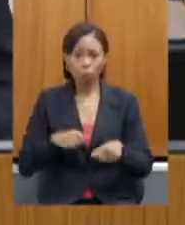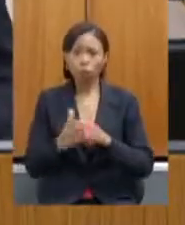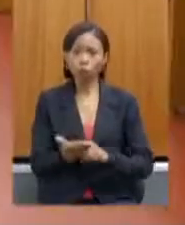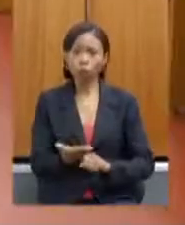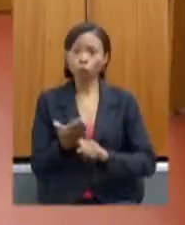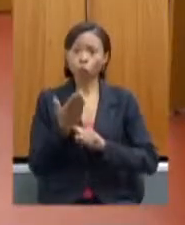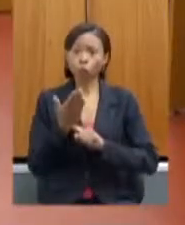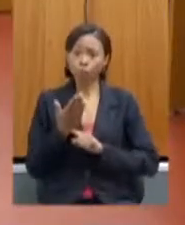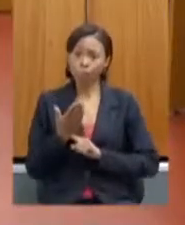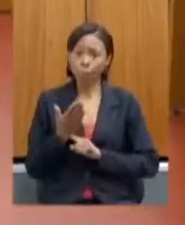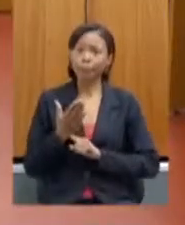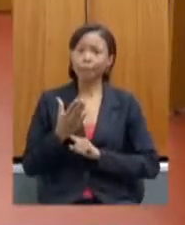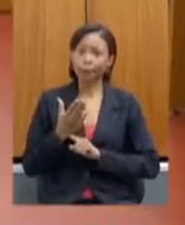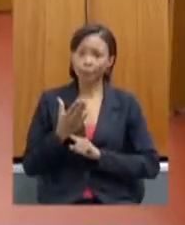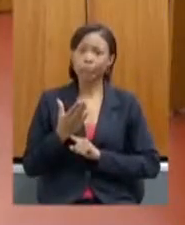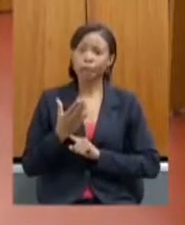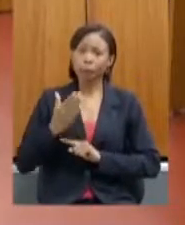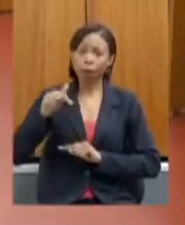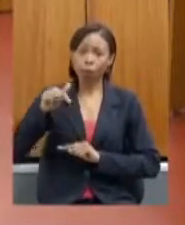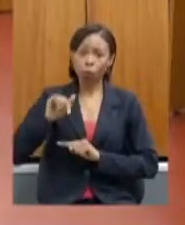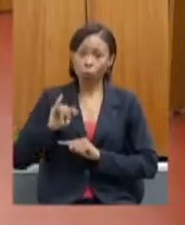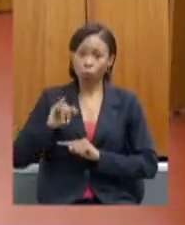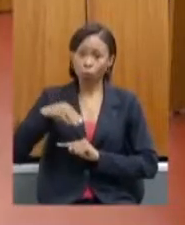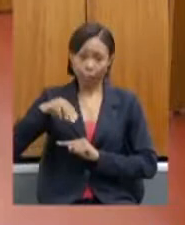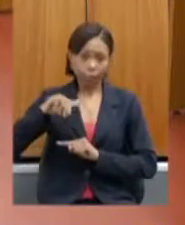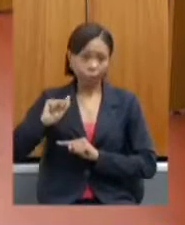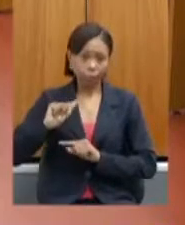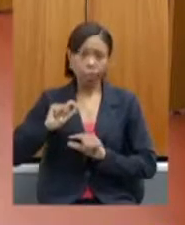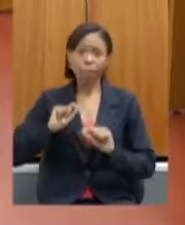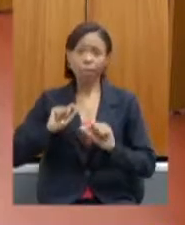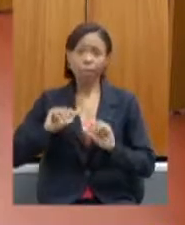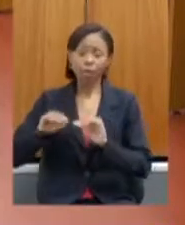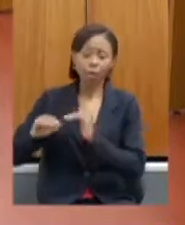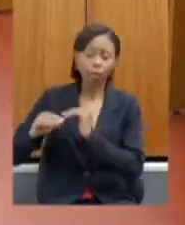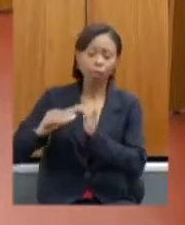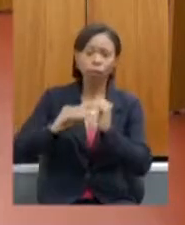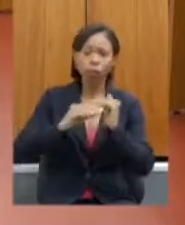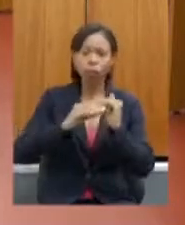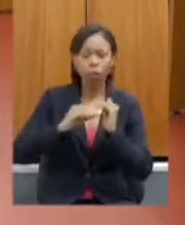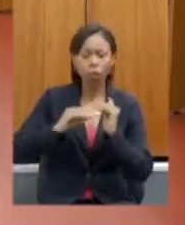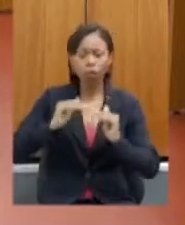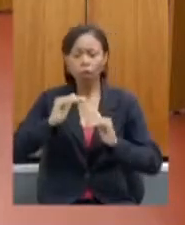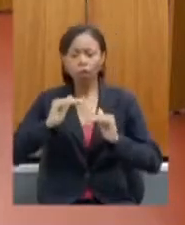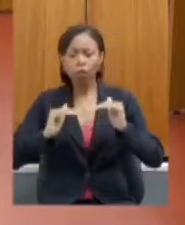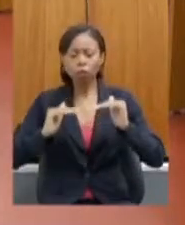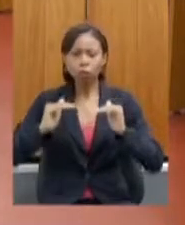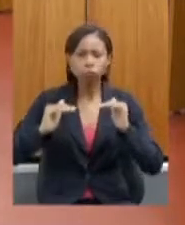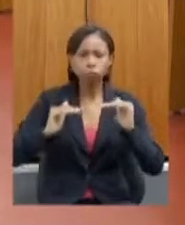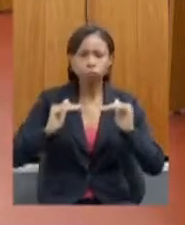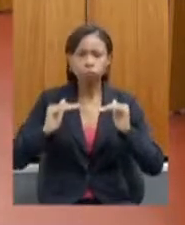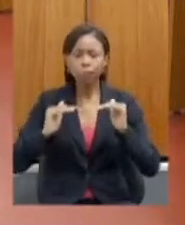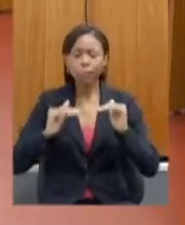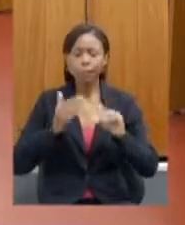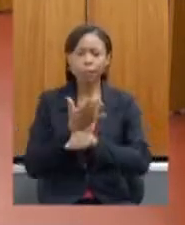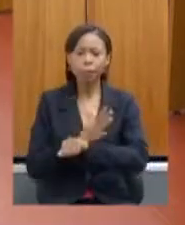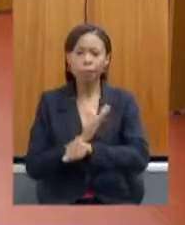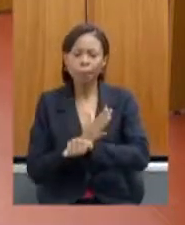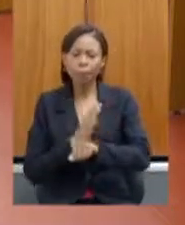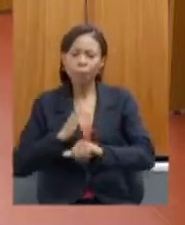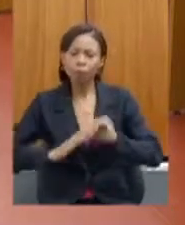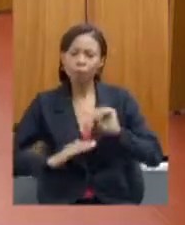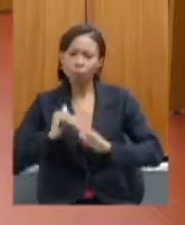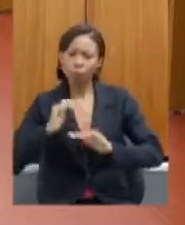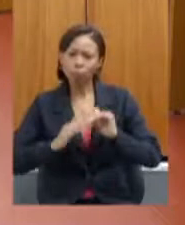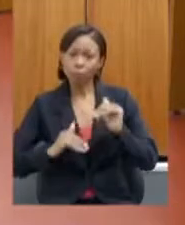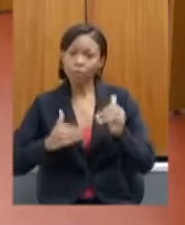técnica do IMA para um equilíbrio de determinadas práticas que como a senhora mesmo disse são inovadoras